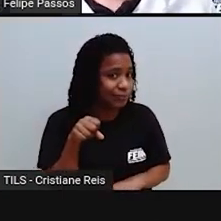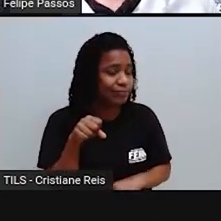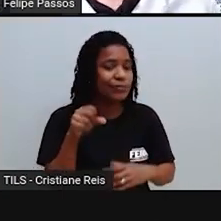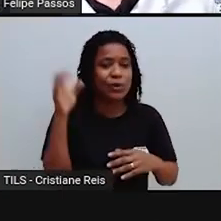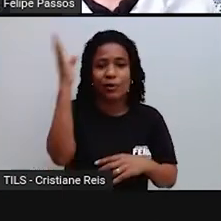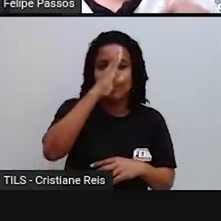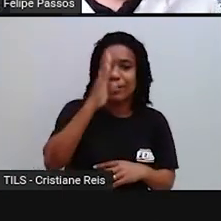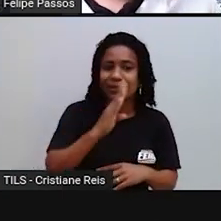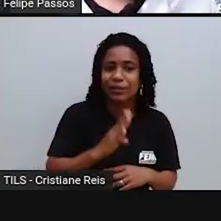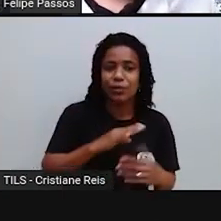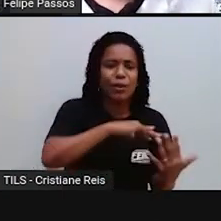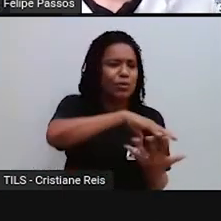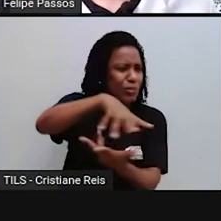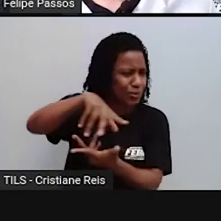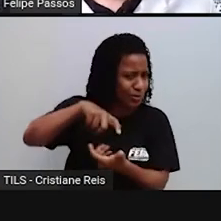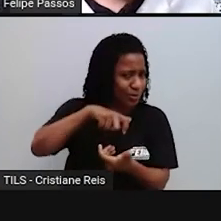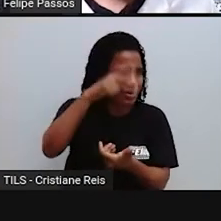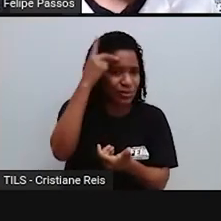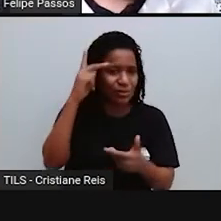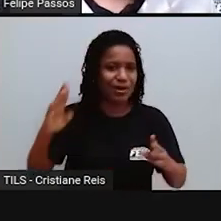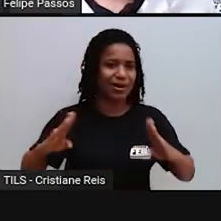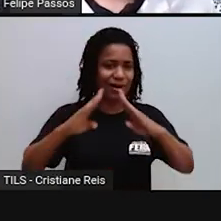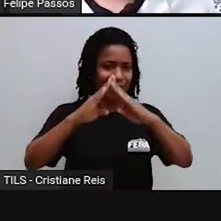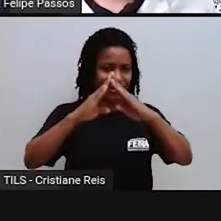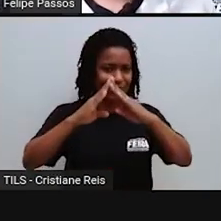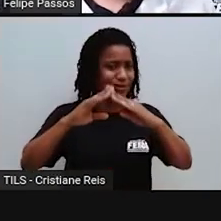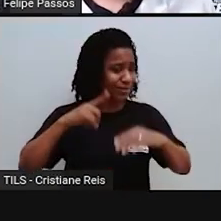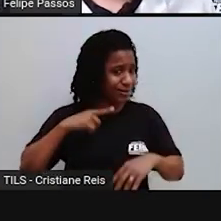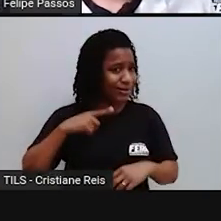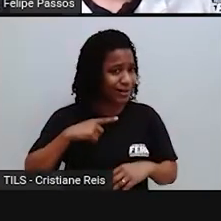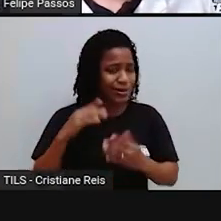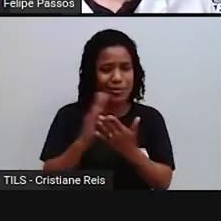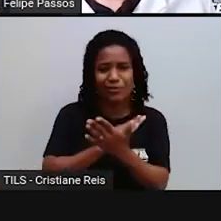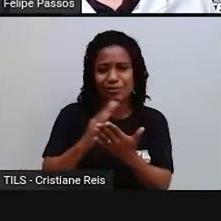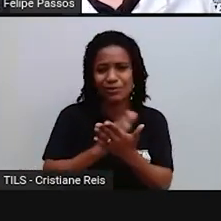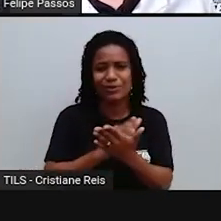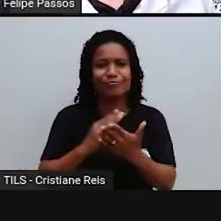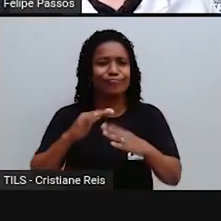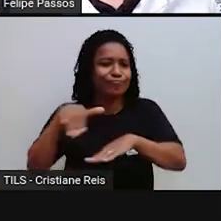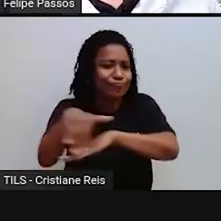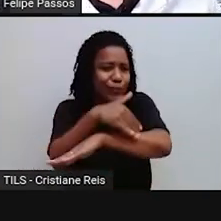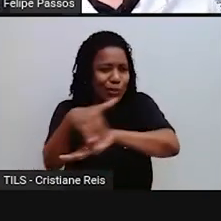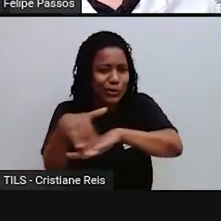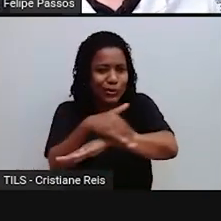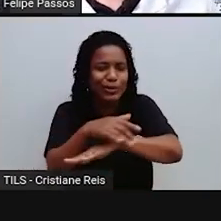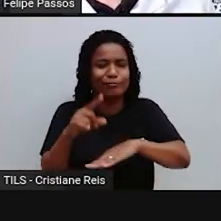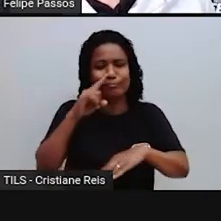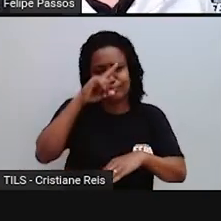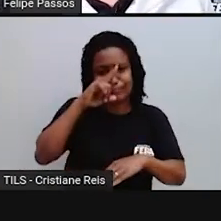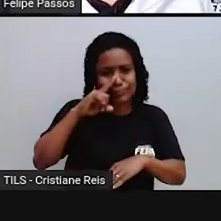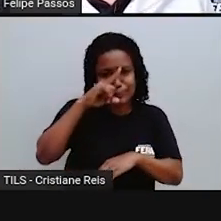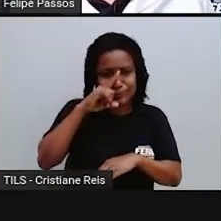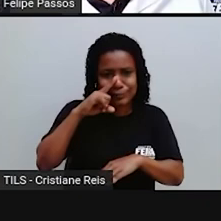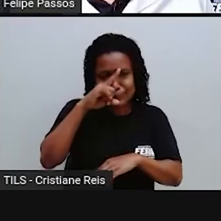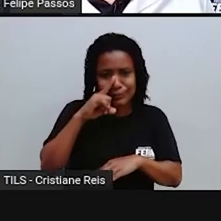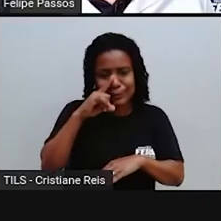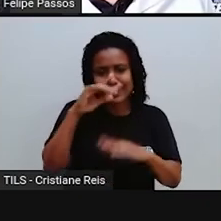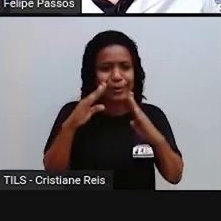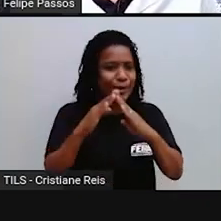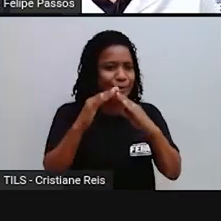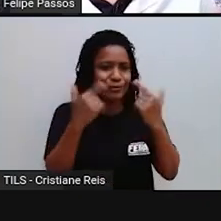Brasil, mas no mundo todo, tem muitas pessoas vivendo em situação de risco, promover a melhoria da estrutura da